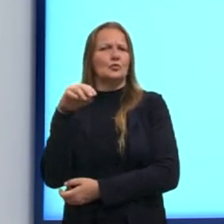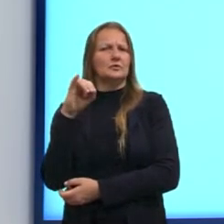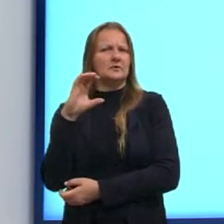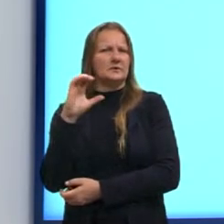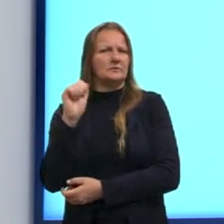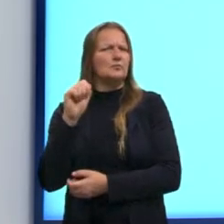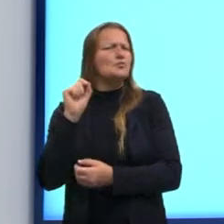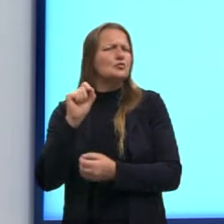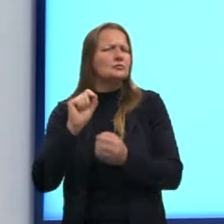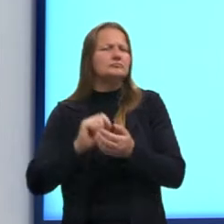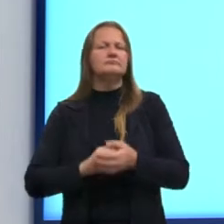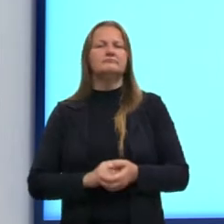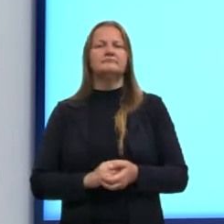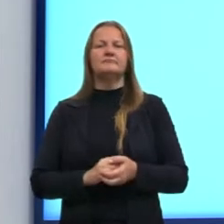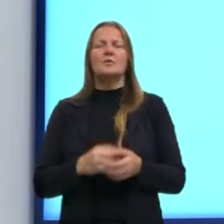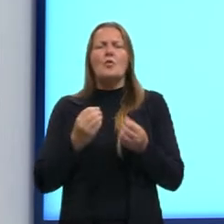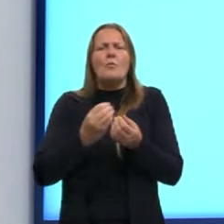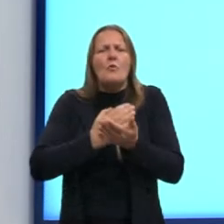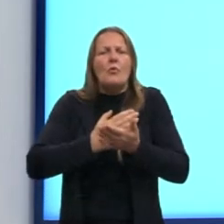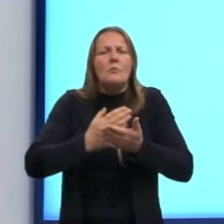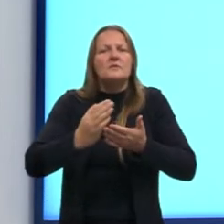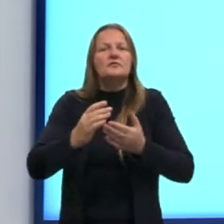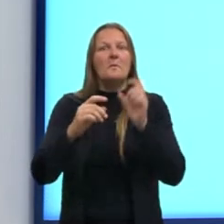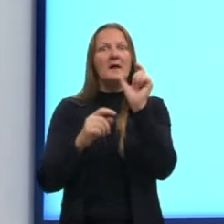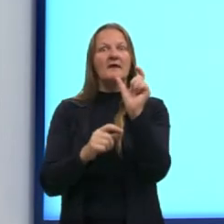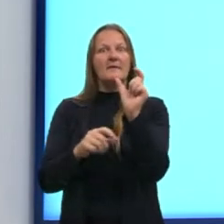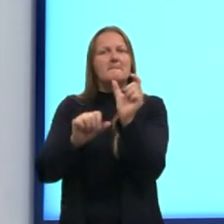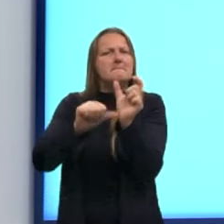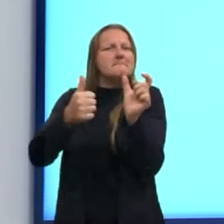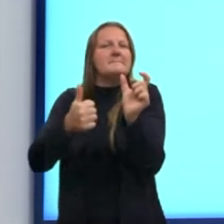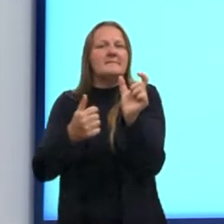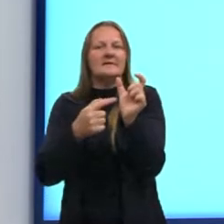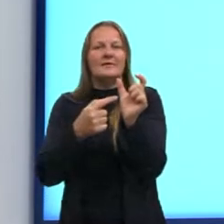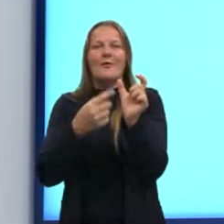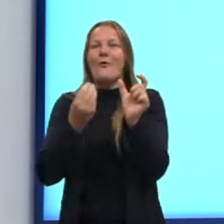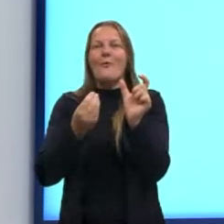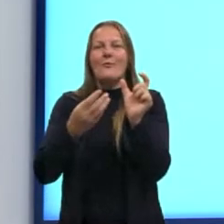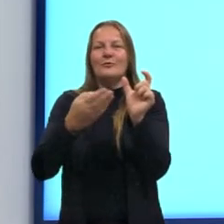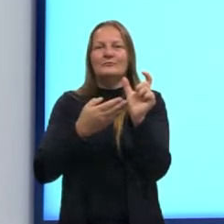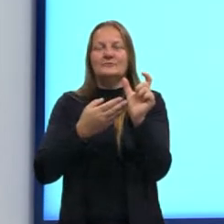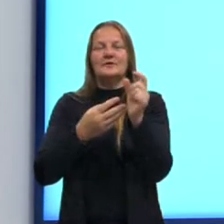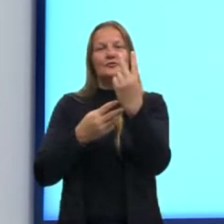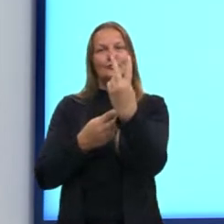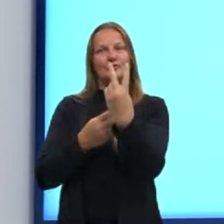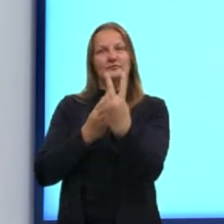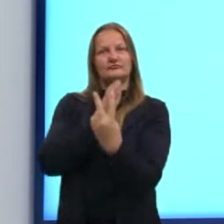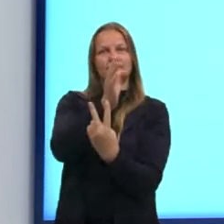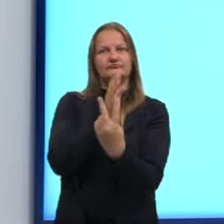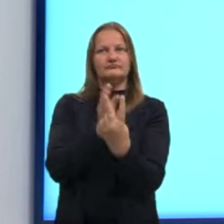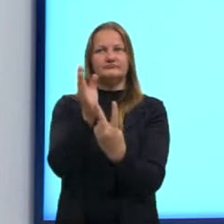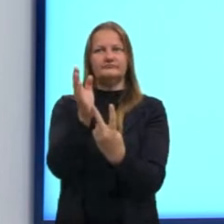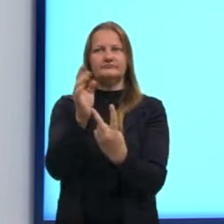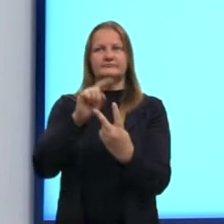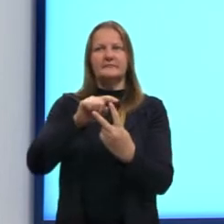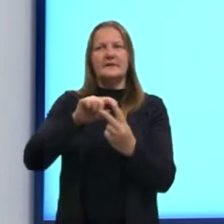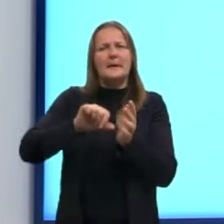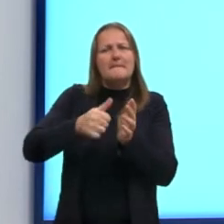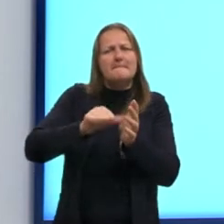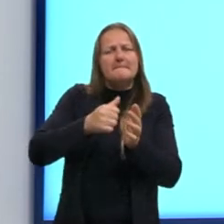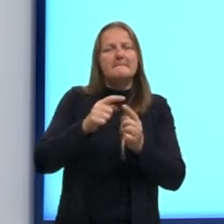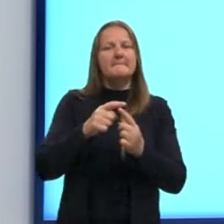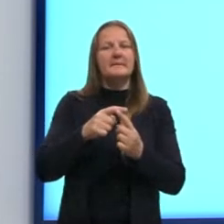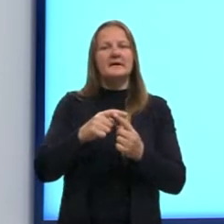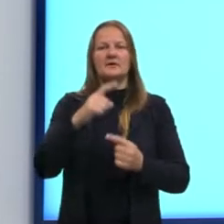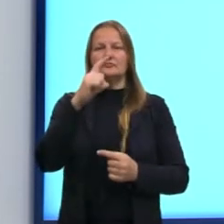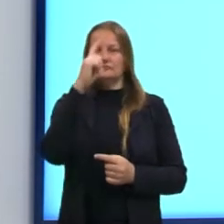gente for pensar de onde surgiu a palavra crônica, a gente vai ter aí duas derivações. Uma primeira que vem